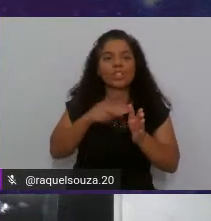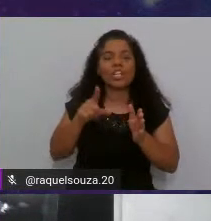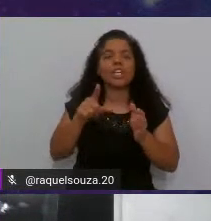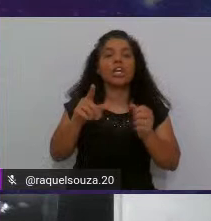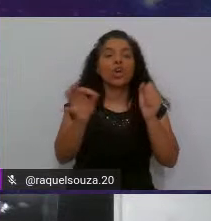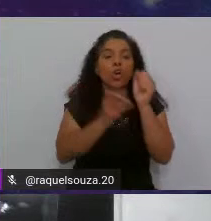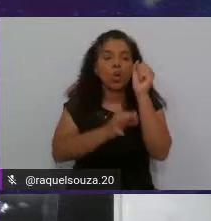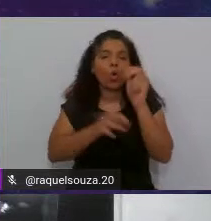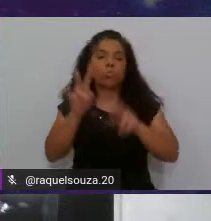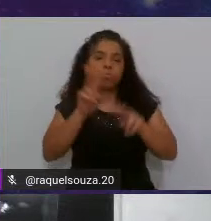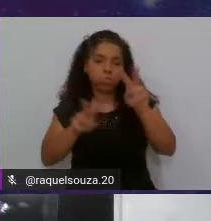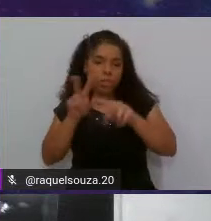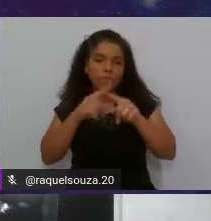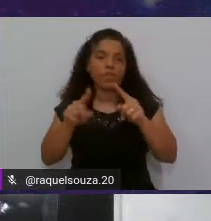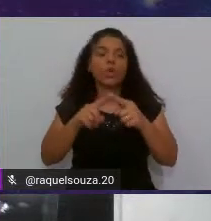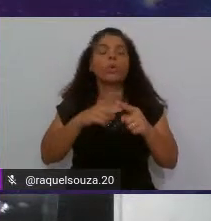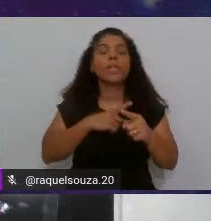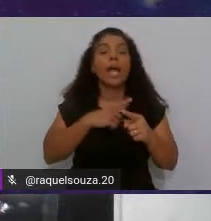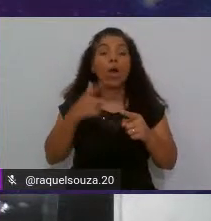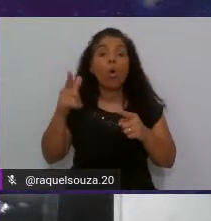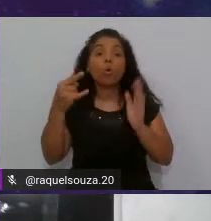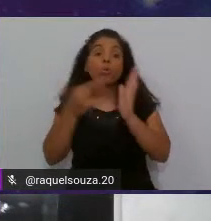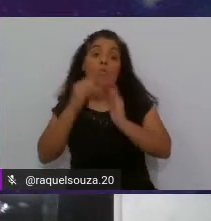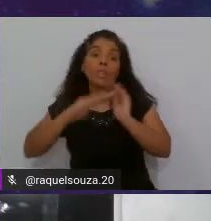outro dev pega e faz aquele code review.